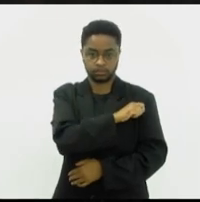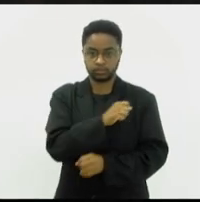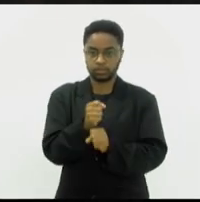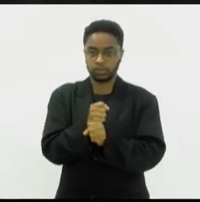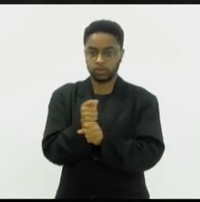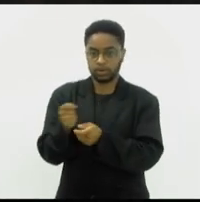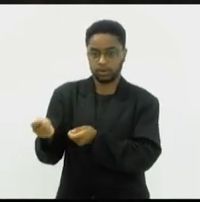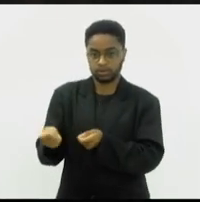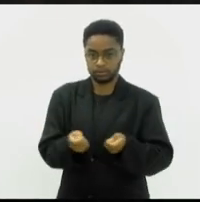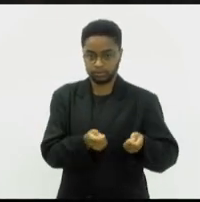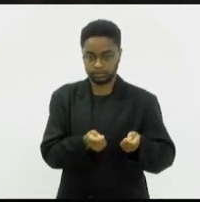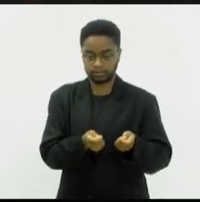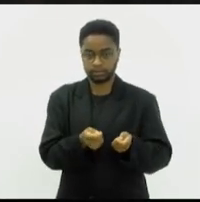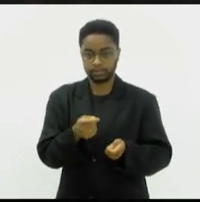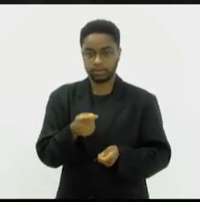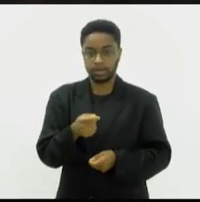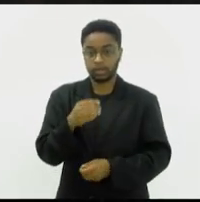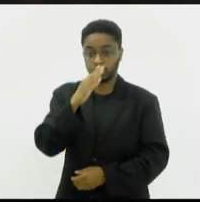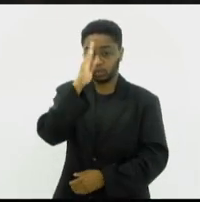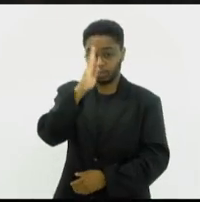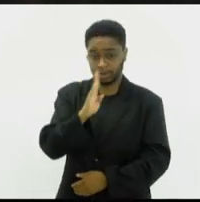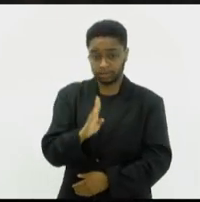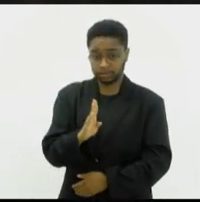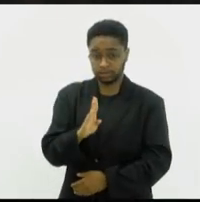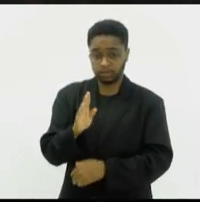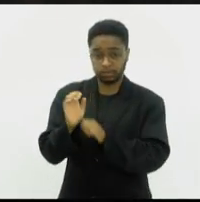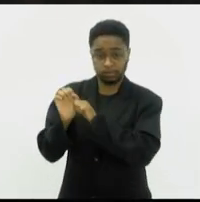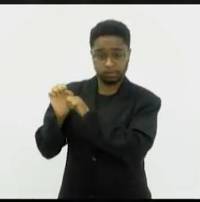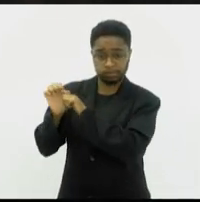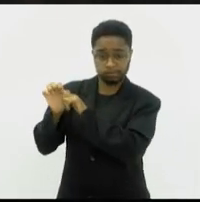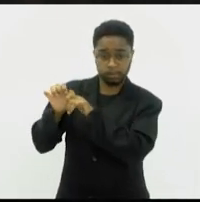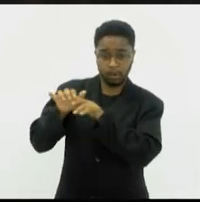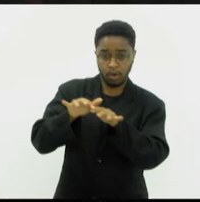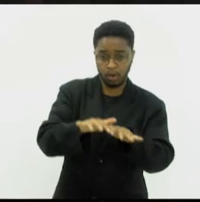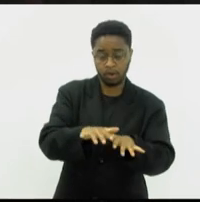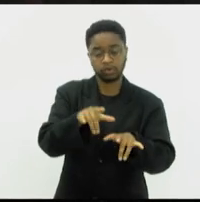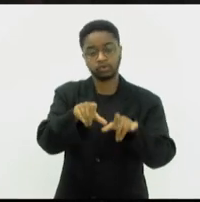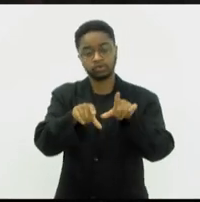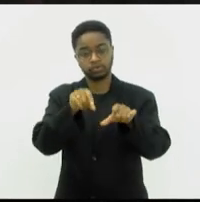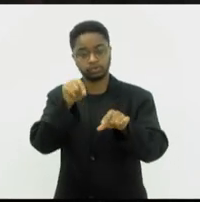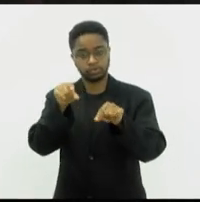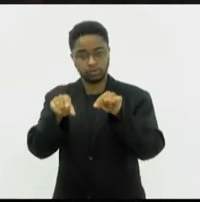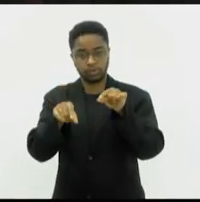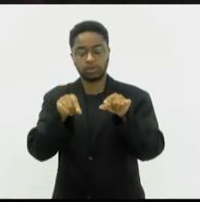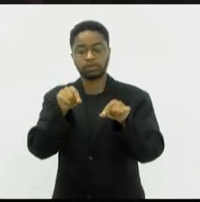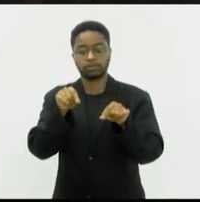do Brasil inteiro, selecionados